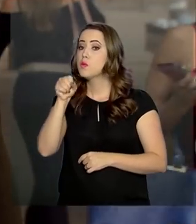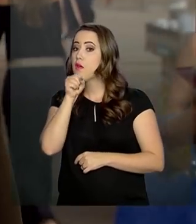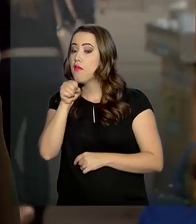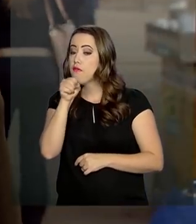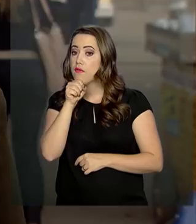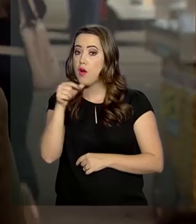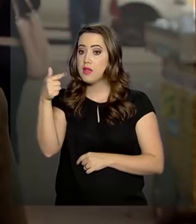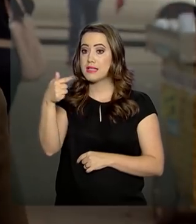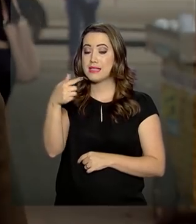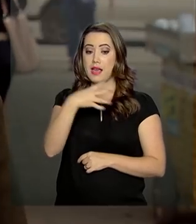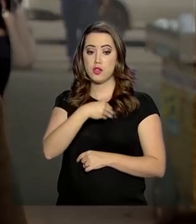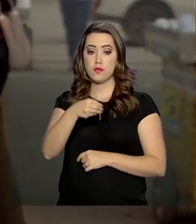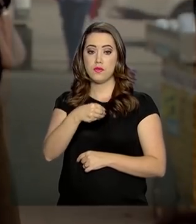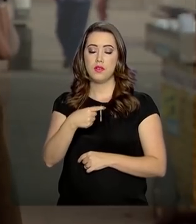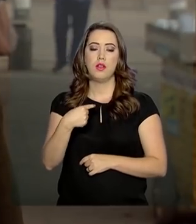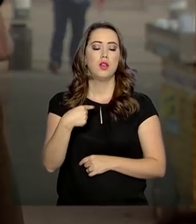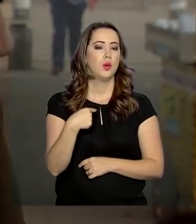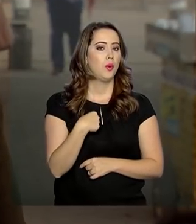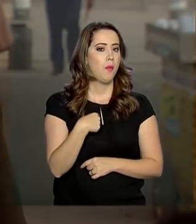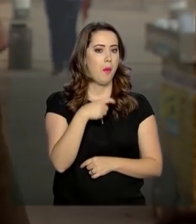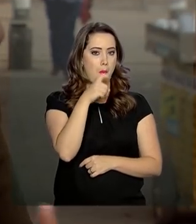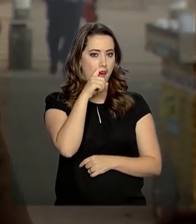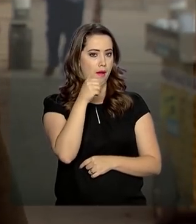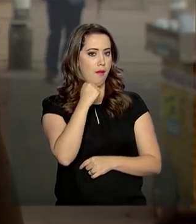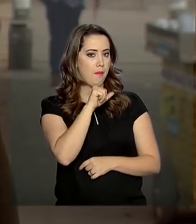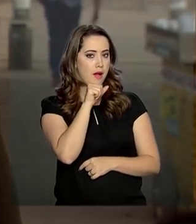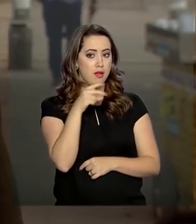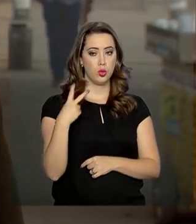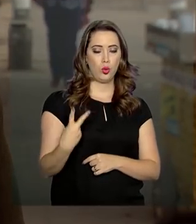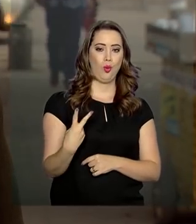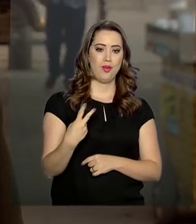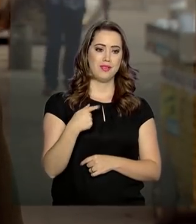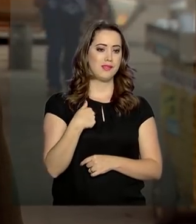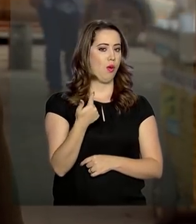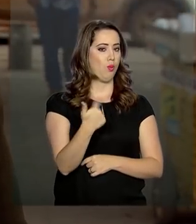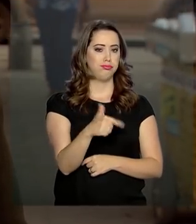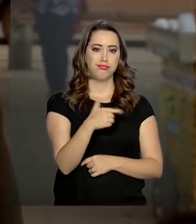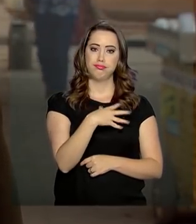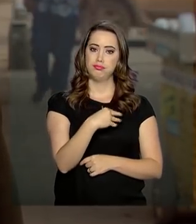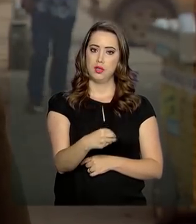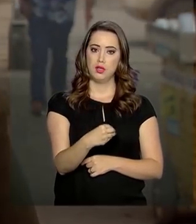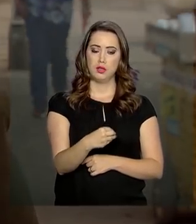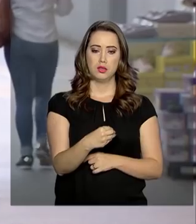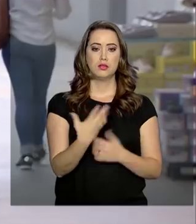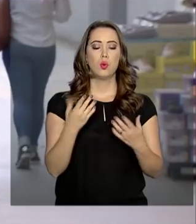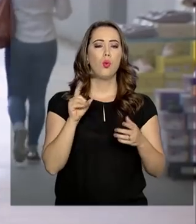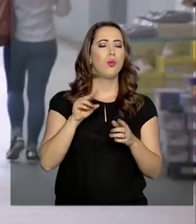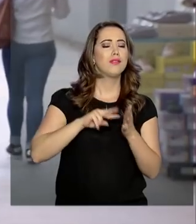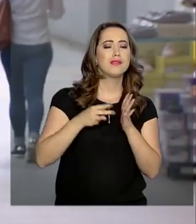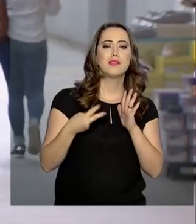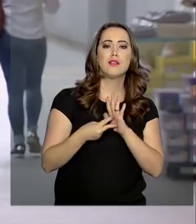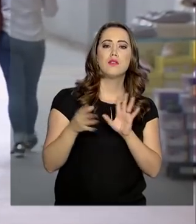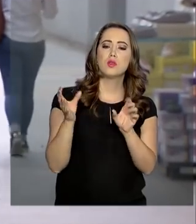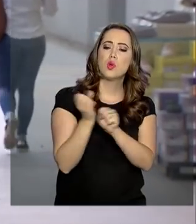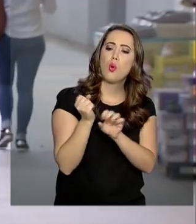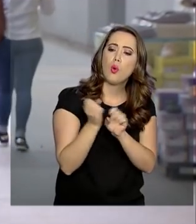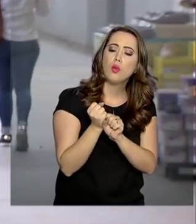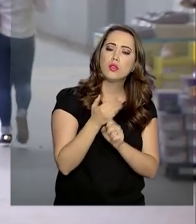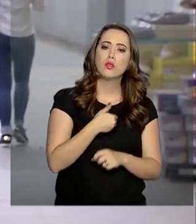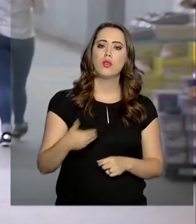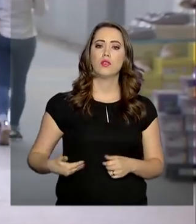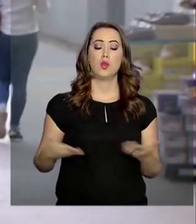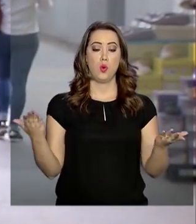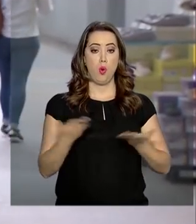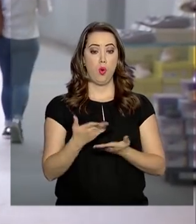tiveram dois e eu ainda não tenho. E o que isso tem a ver com as contas do governo? Tudo. Hoje em dia, quem